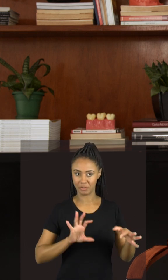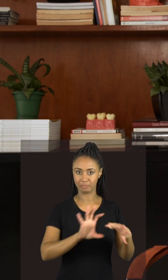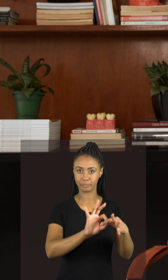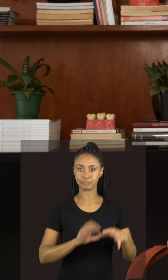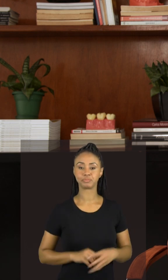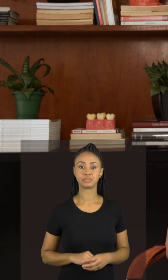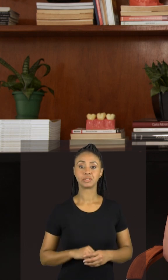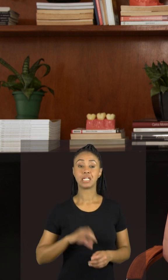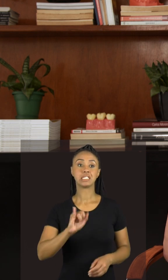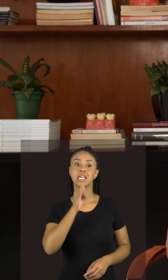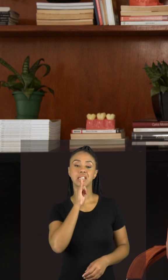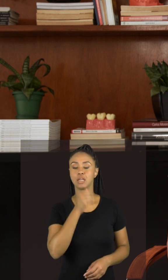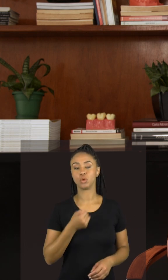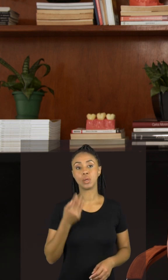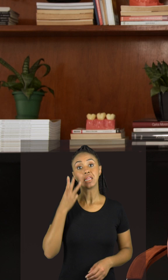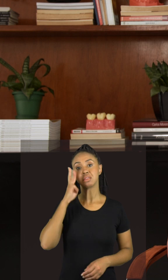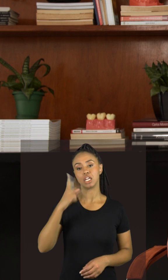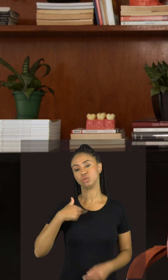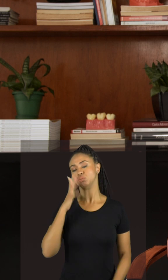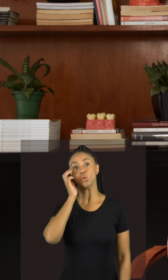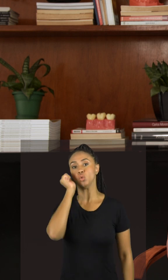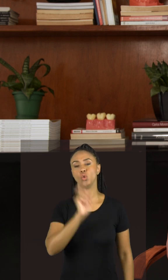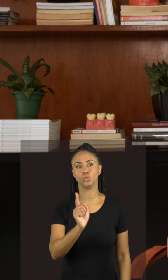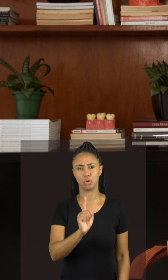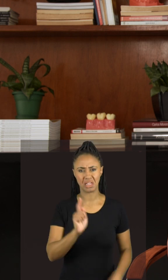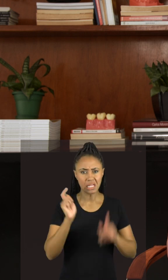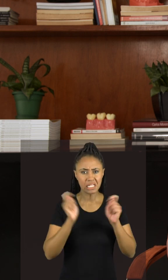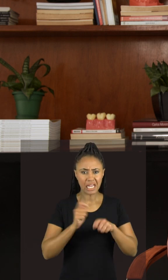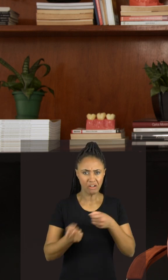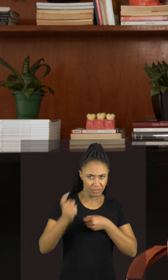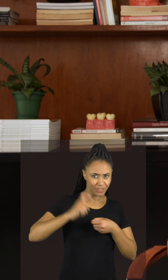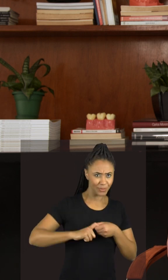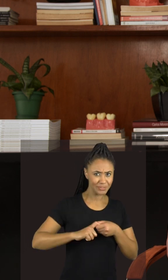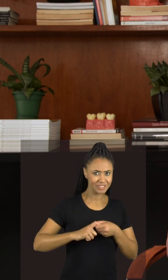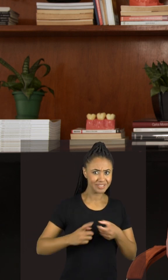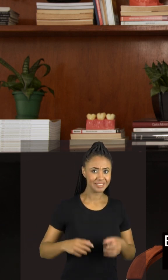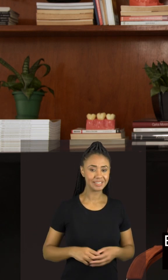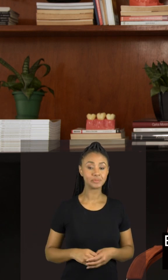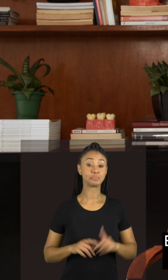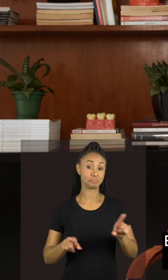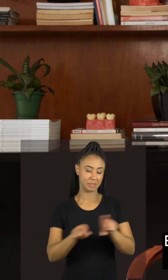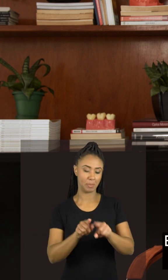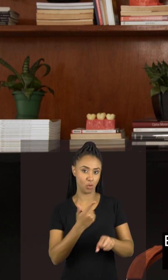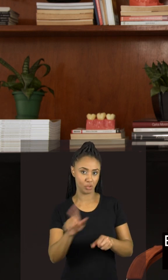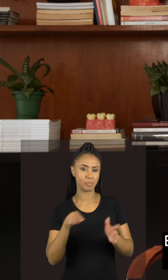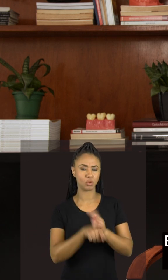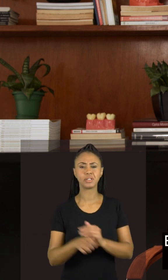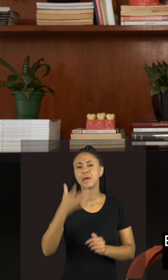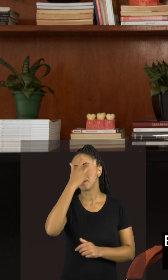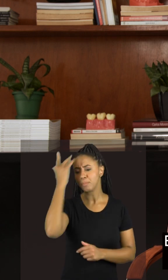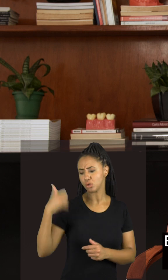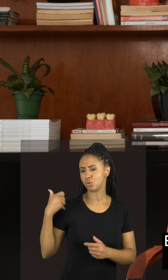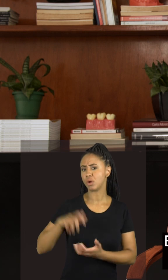falta de sono, se eu fiquei umas três noites sem dormir, eu consigo recuperar isso? E as pessoas idosas,